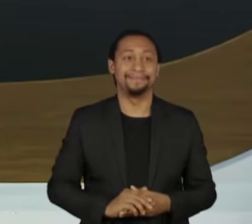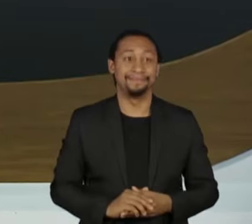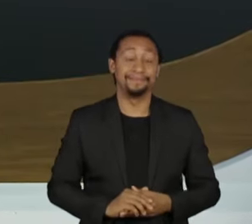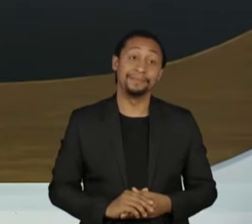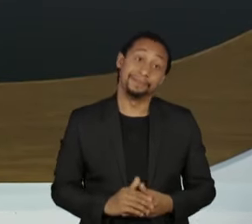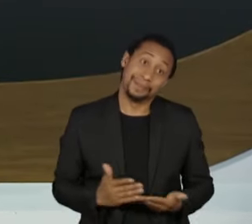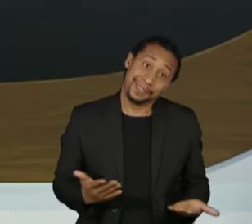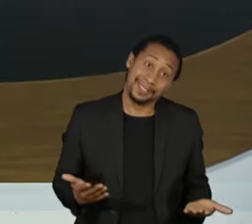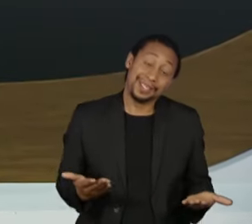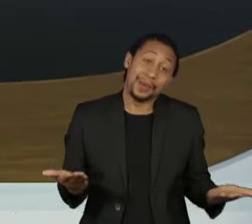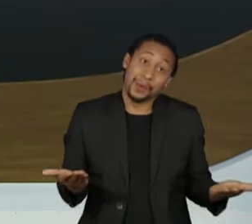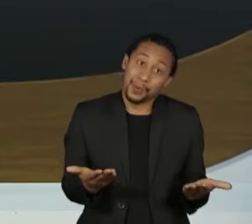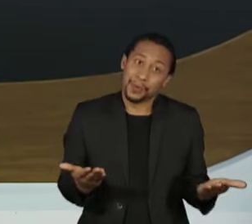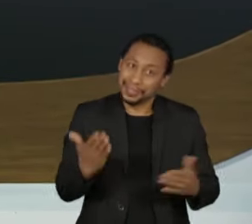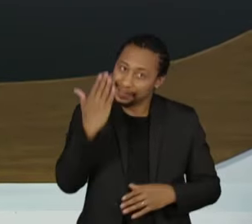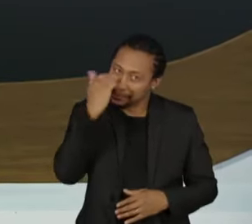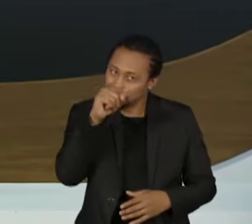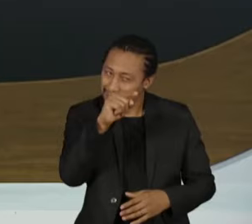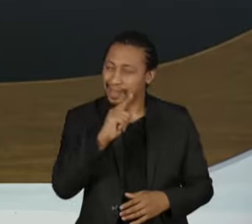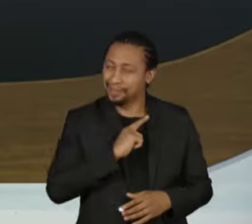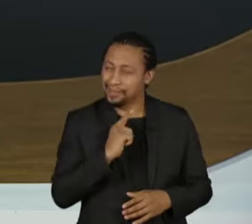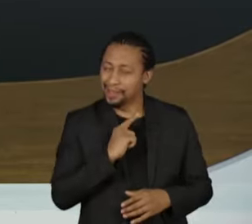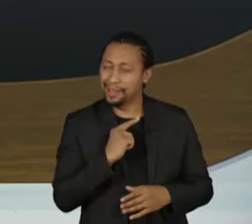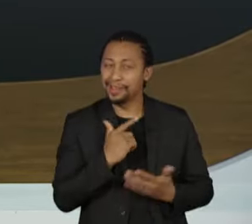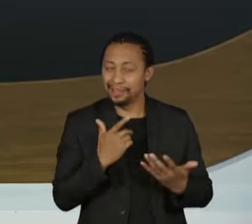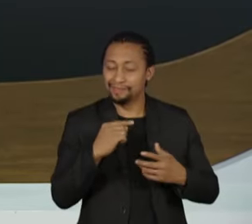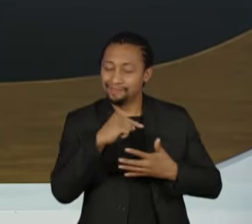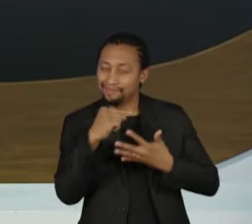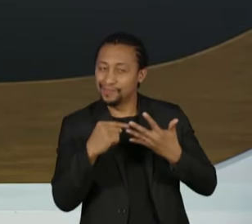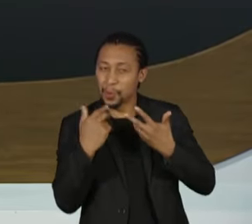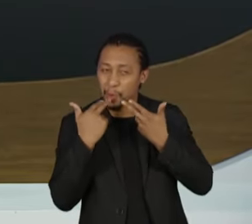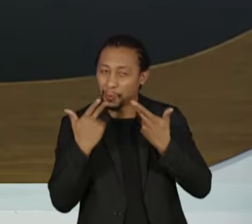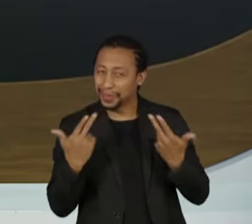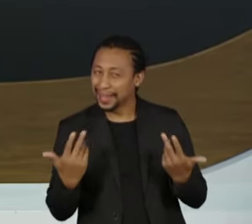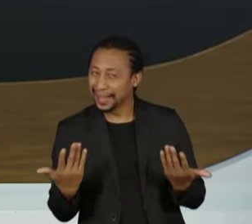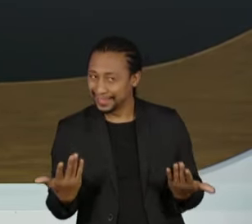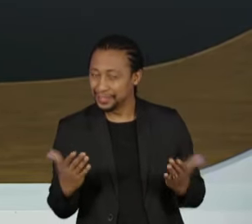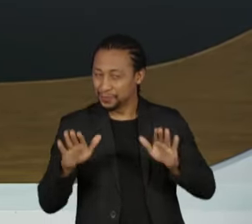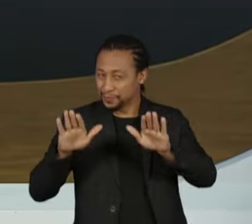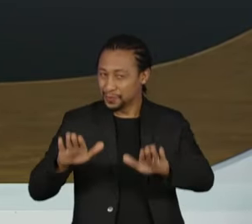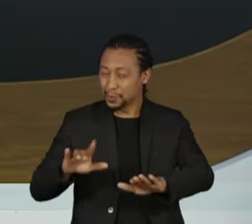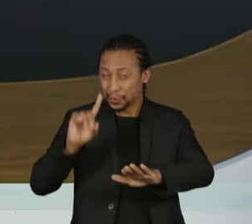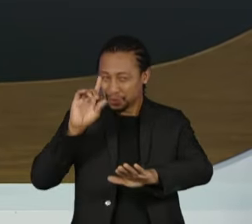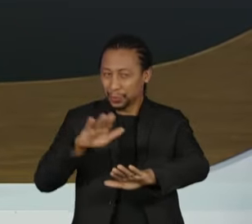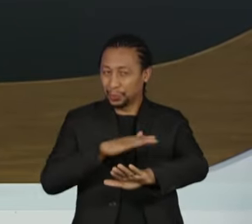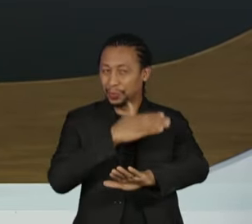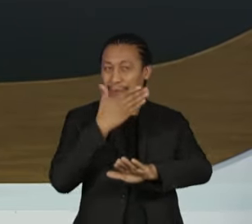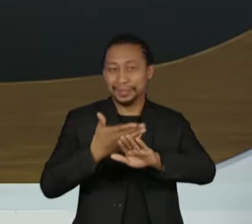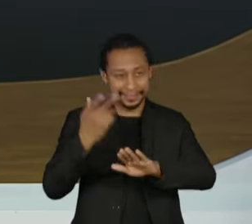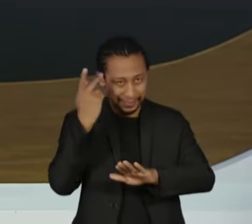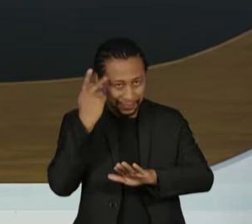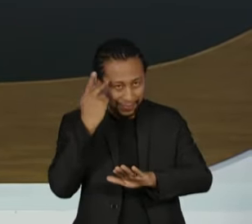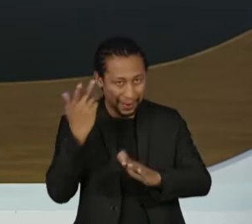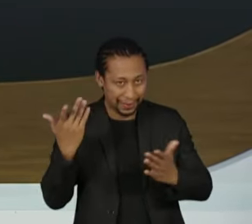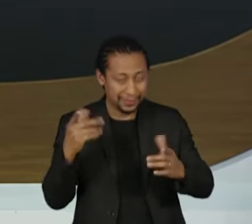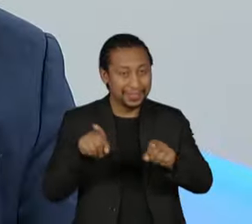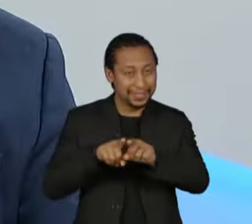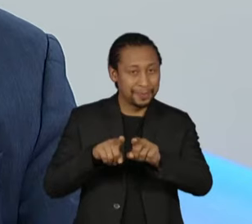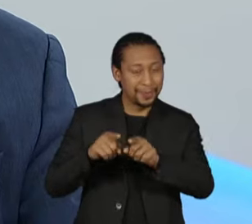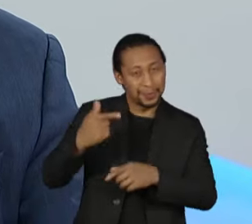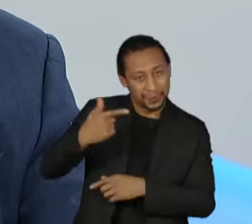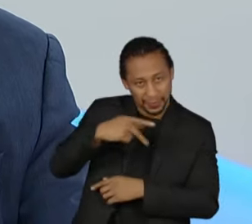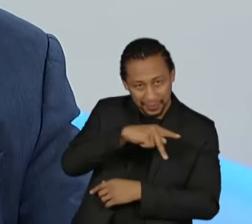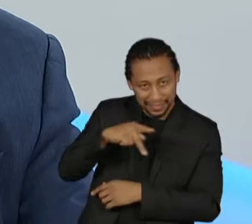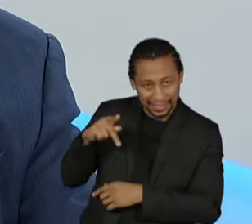Hoje eu sei que o senhor tem notícia fresquinha para a gente, porque o senhor esteve aqui o dia inteiro em São Paulo, esteve com o vice-presidente eleito, Geraldo